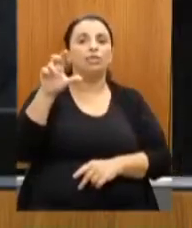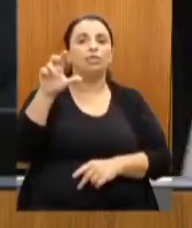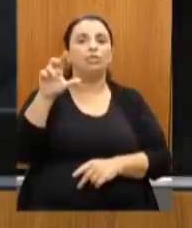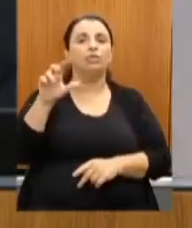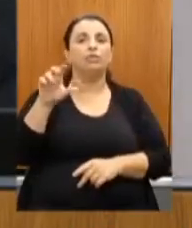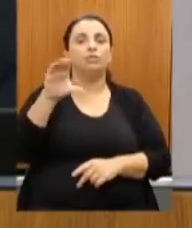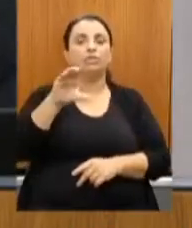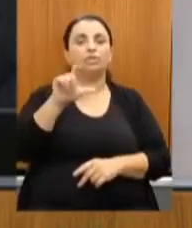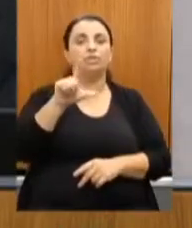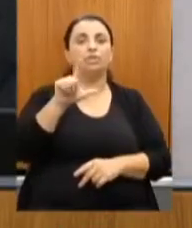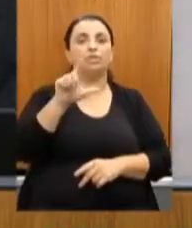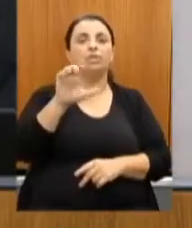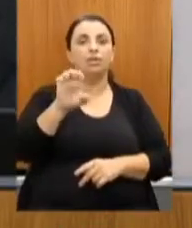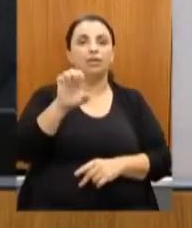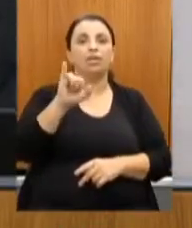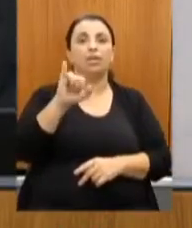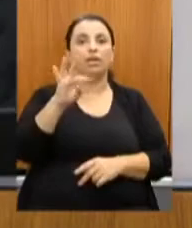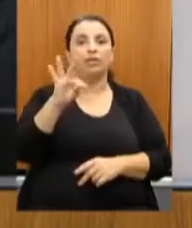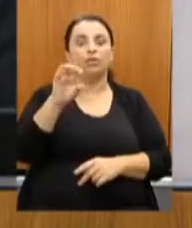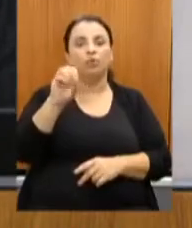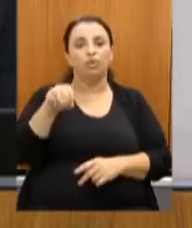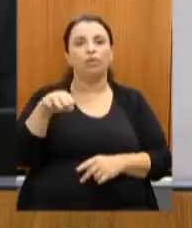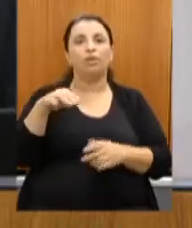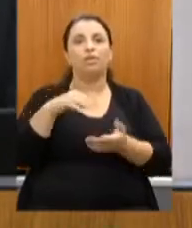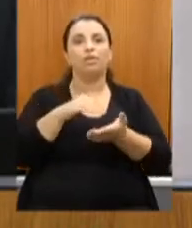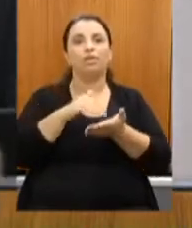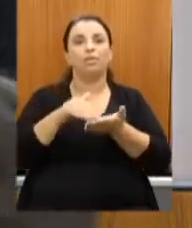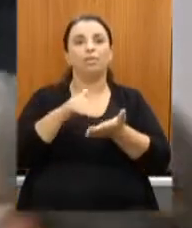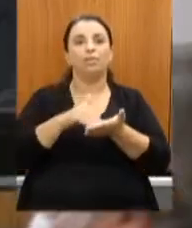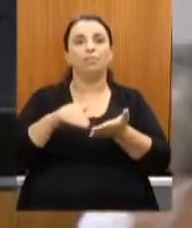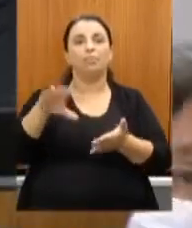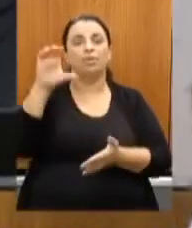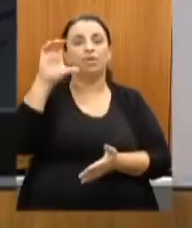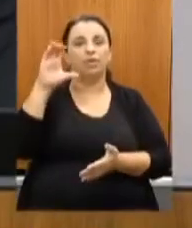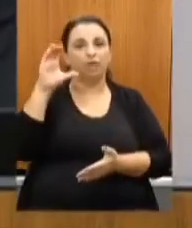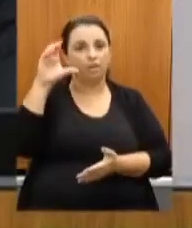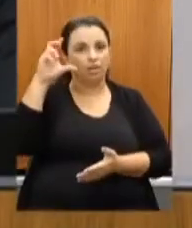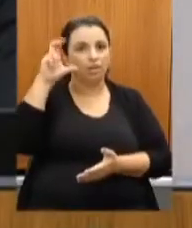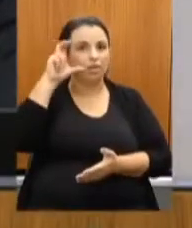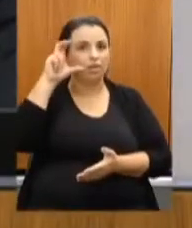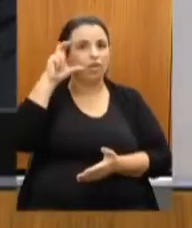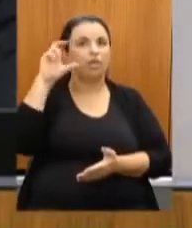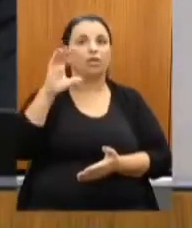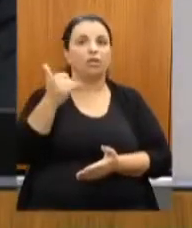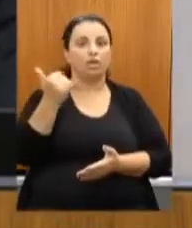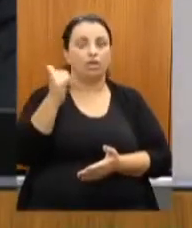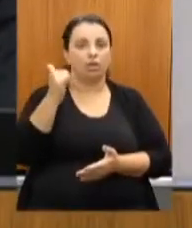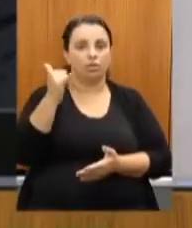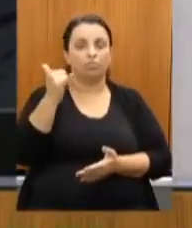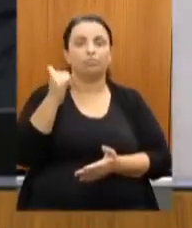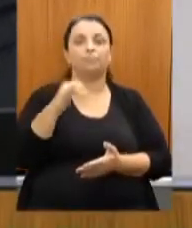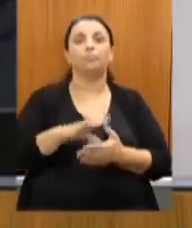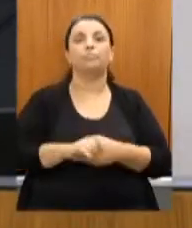Extraordinária de Turismo e Gastronomia, que disporá de até três minutos para a sua participação.